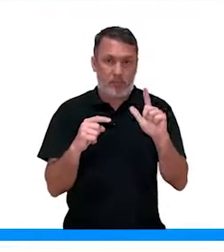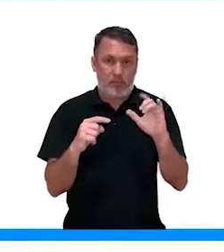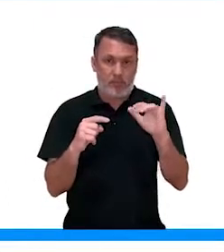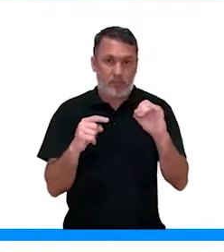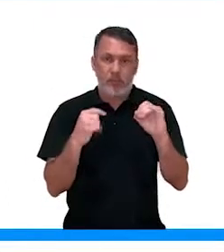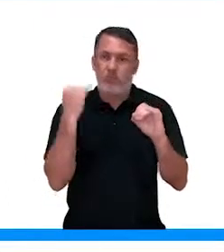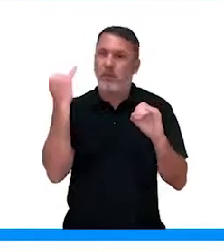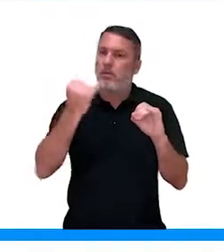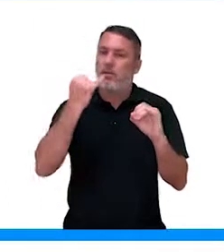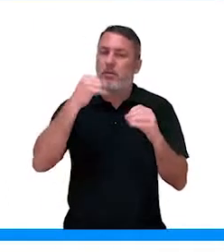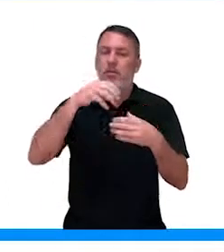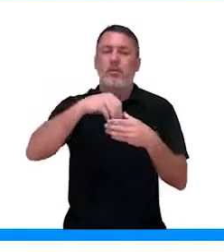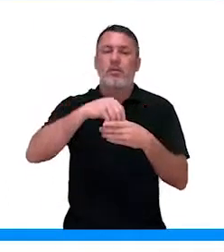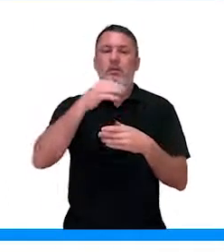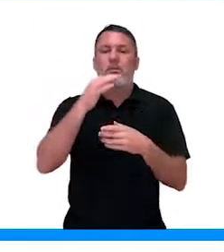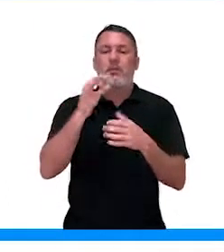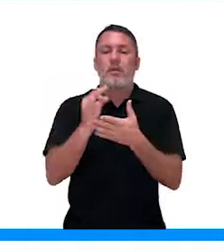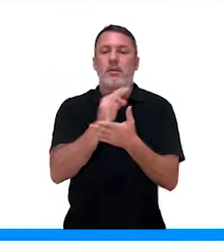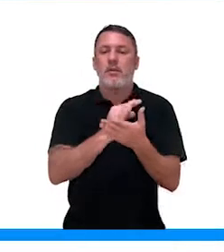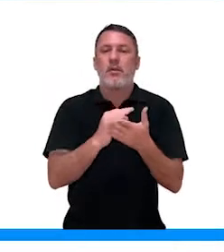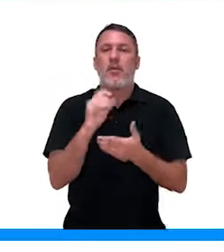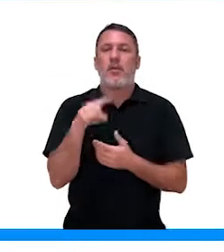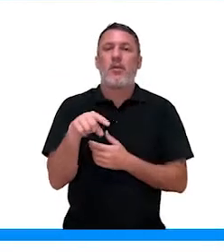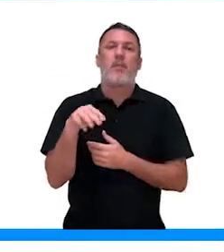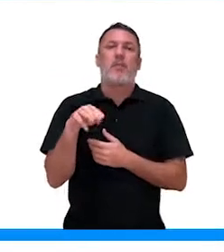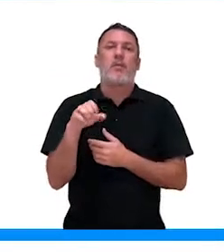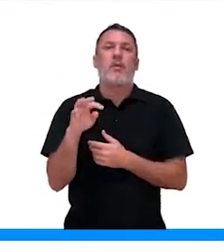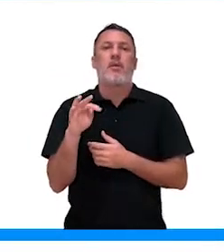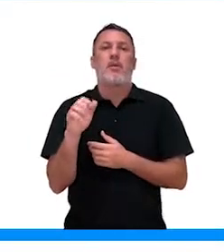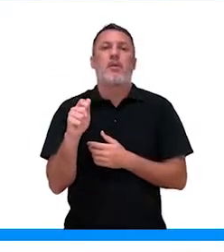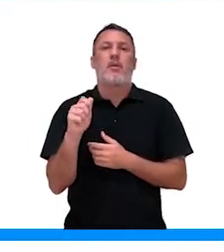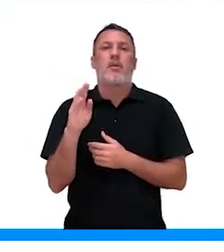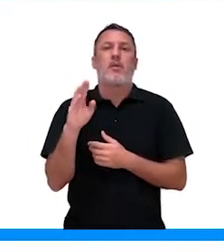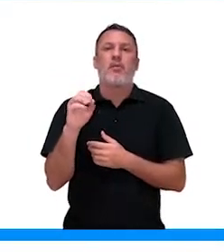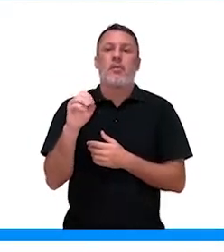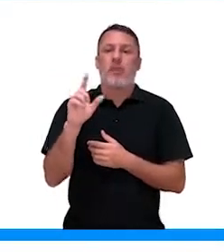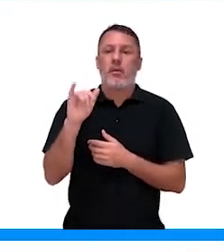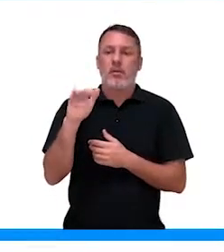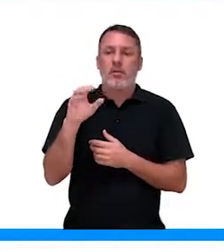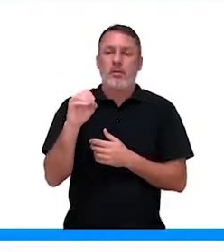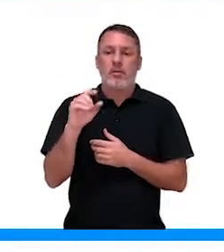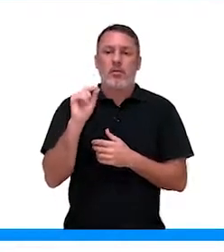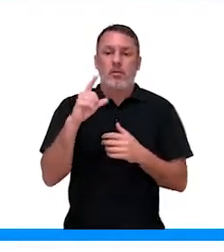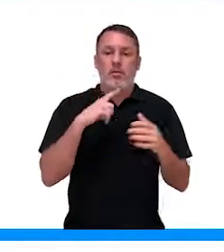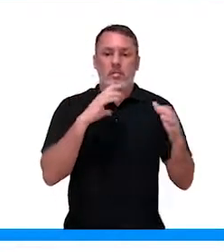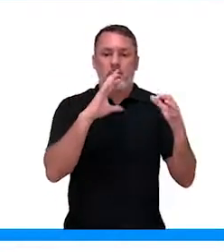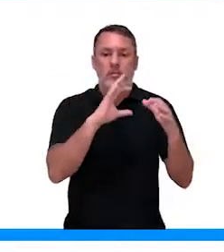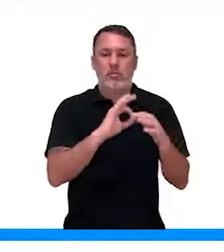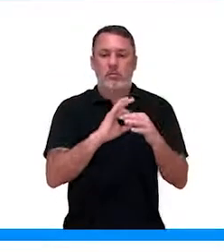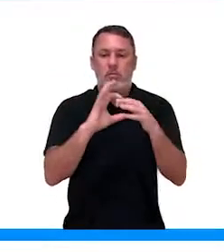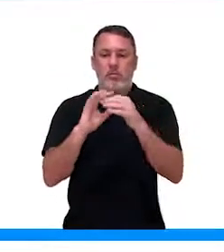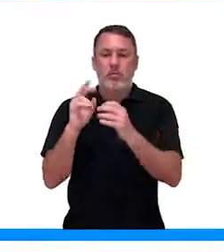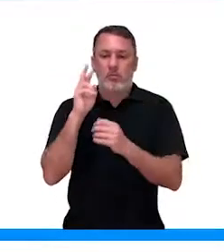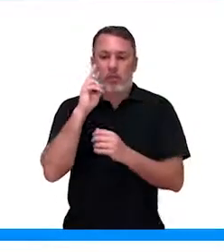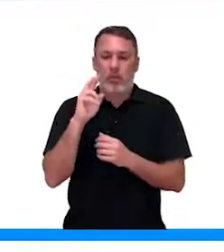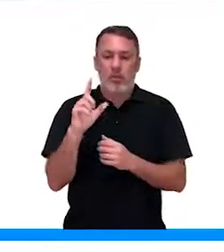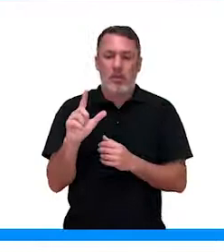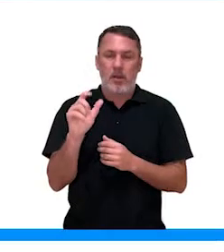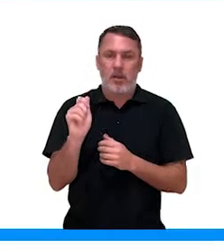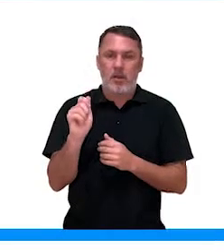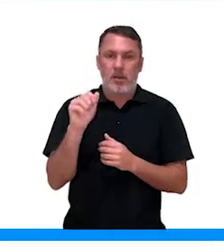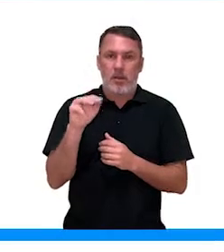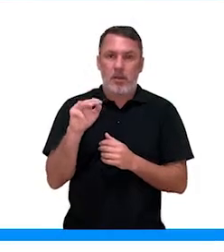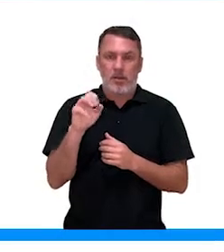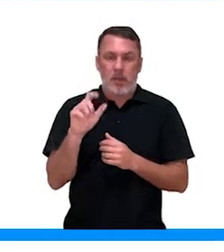importantes no metabolismo da célula. E ele vai fazer parte da lamela média, que é o que liga uma celulazinha ali à